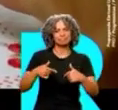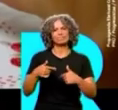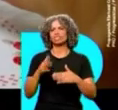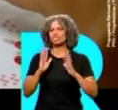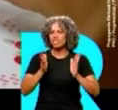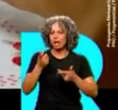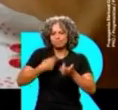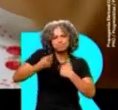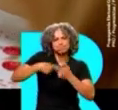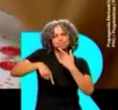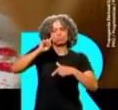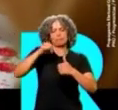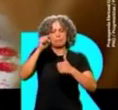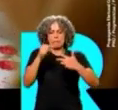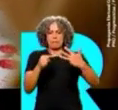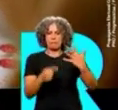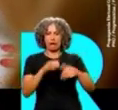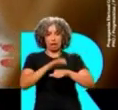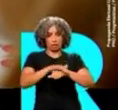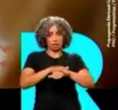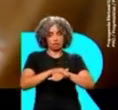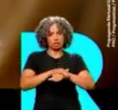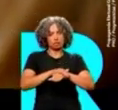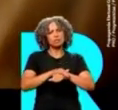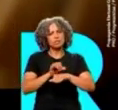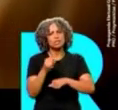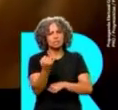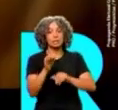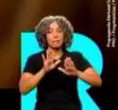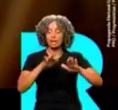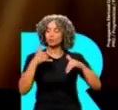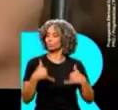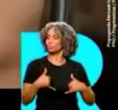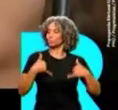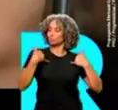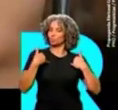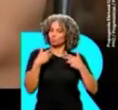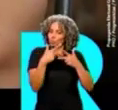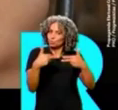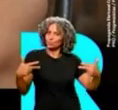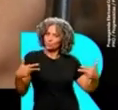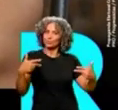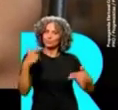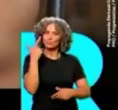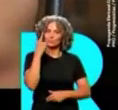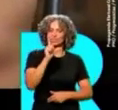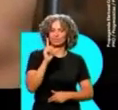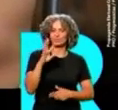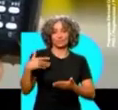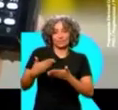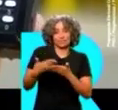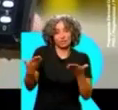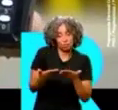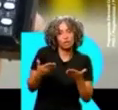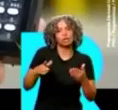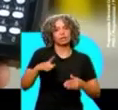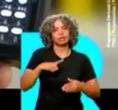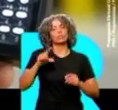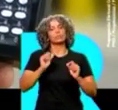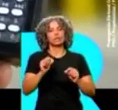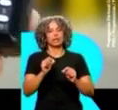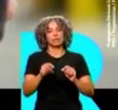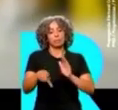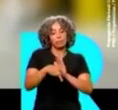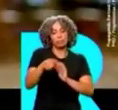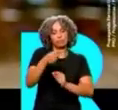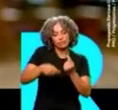tantos avanços. A gente sabe, tem muita coisa pra fazer. Mas que orgulho daquilo que a gente conquistou. Nós ajustamos a saúde